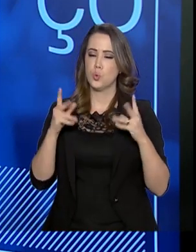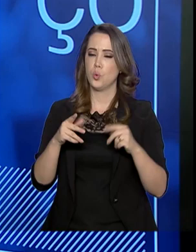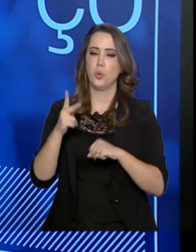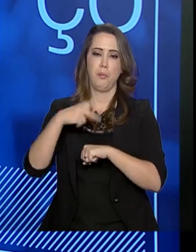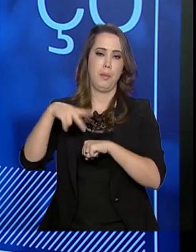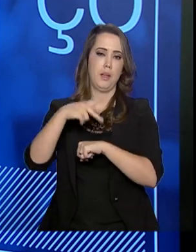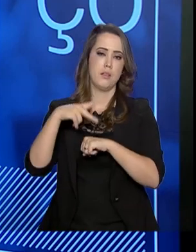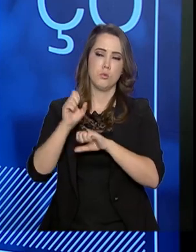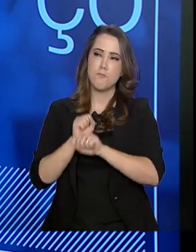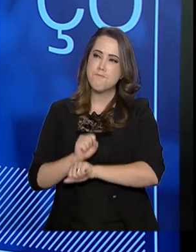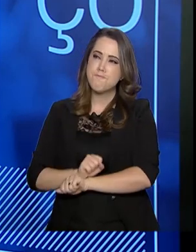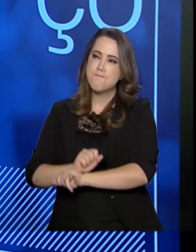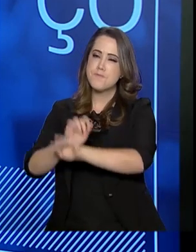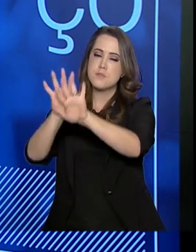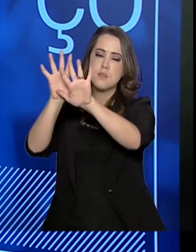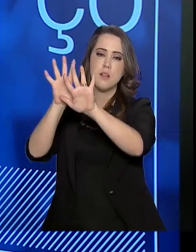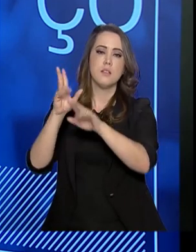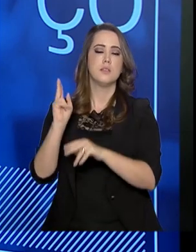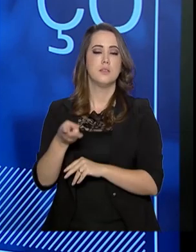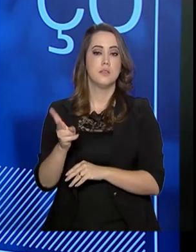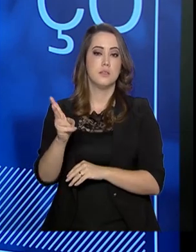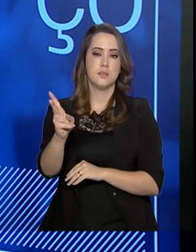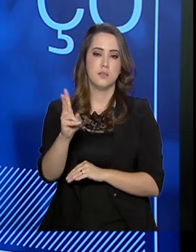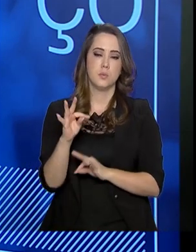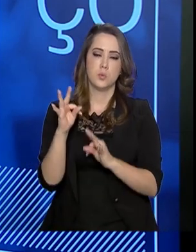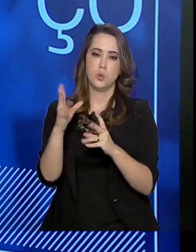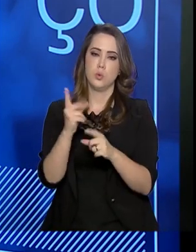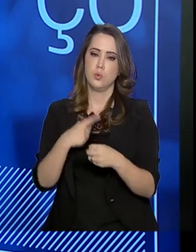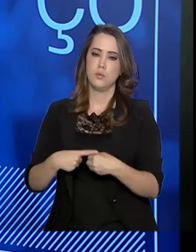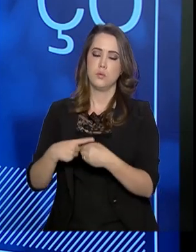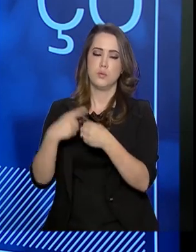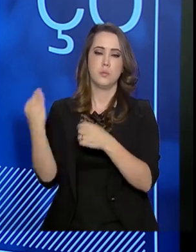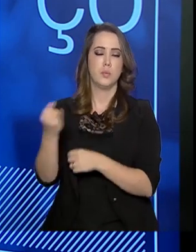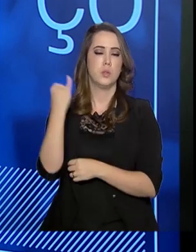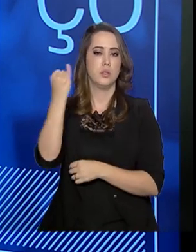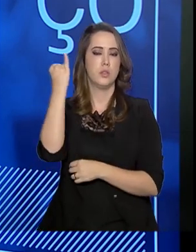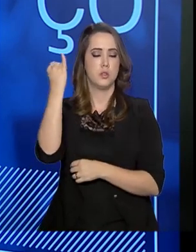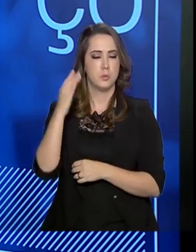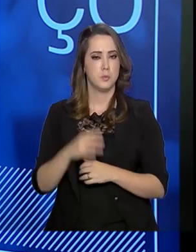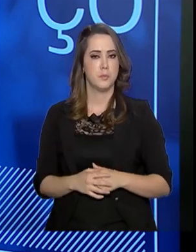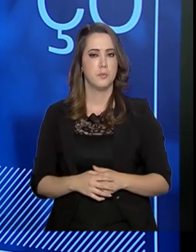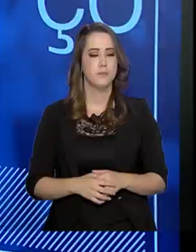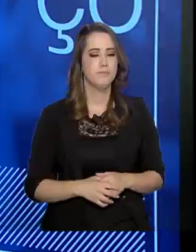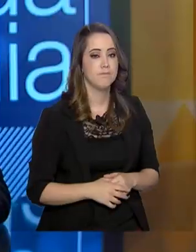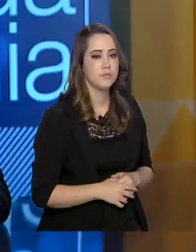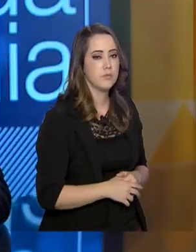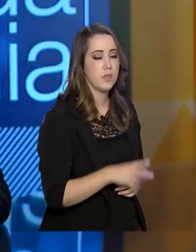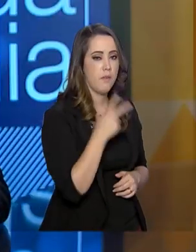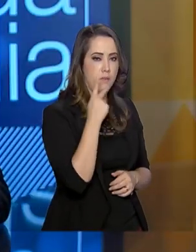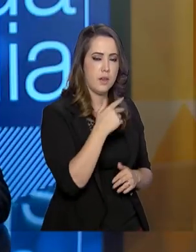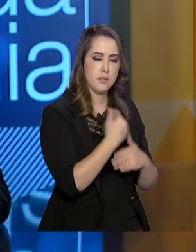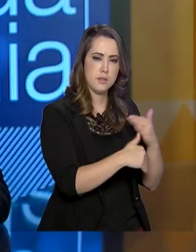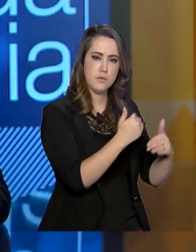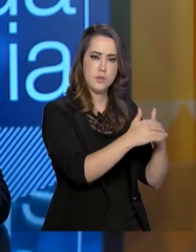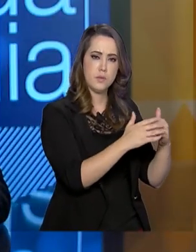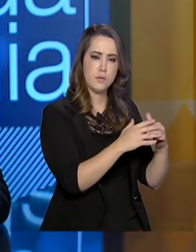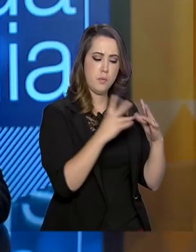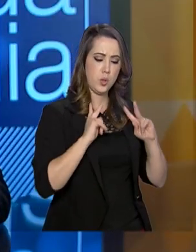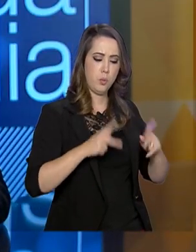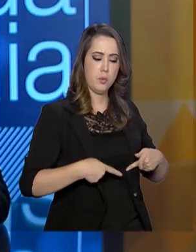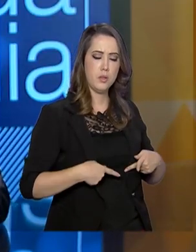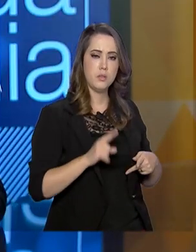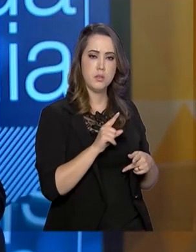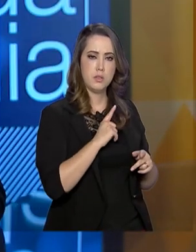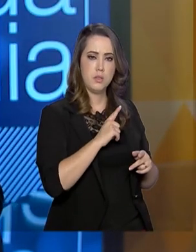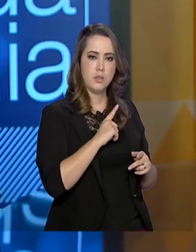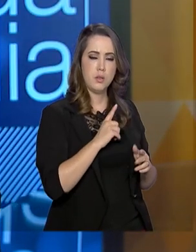contaminou o Brasil todo e está presente e com uma grande expressão, é um programa de grande sucesso. Sobre essa questão do desenvolvimento humano, tem uma